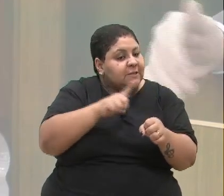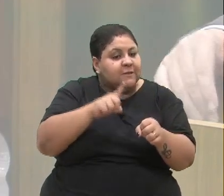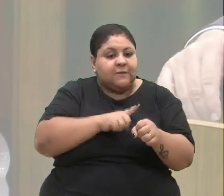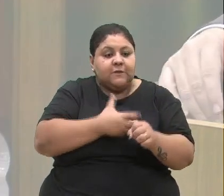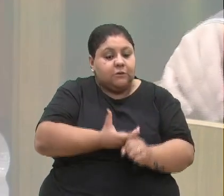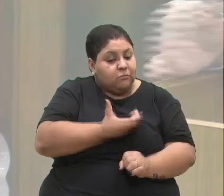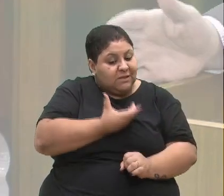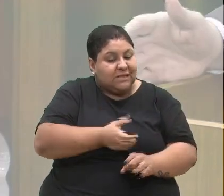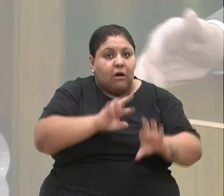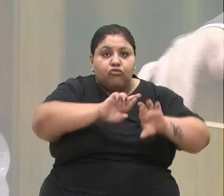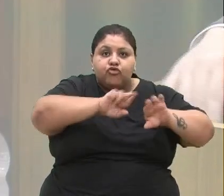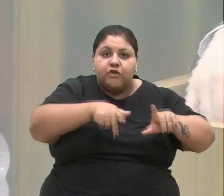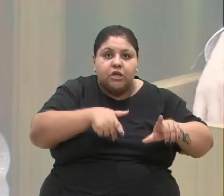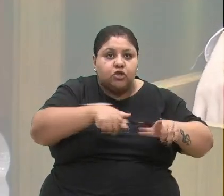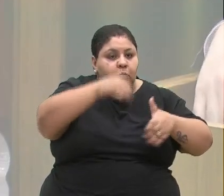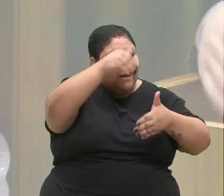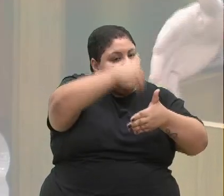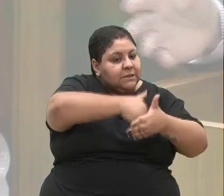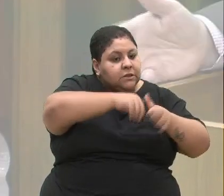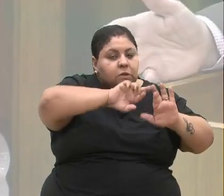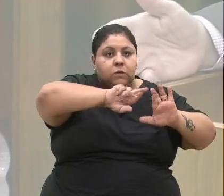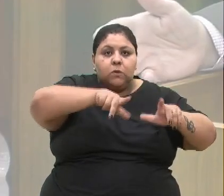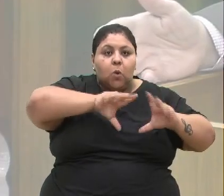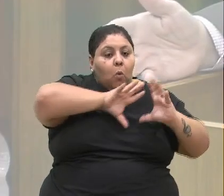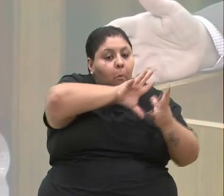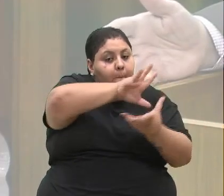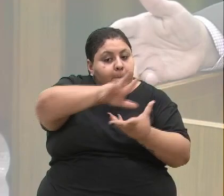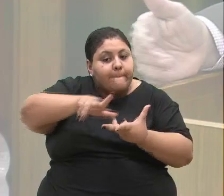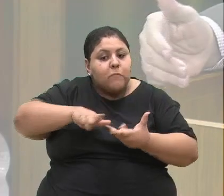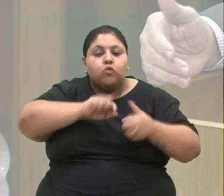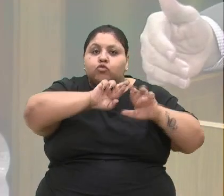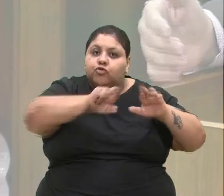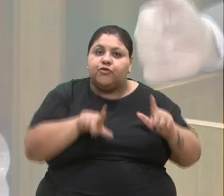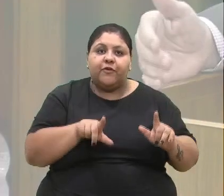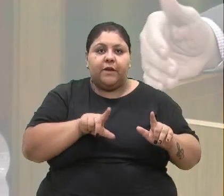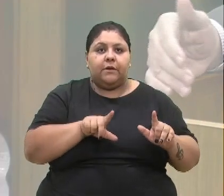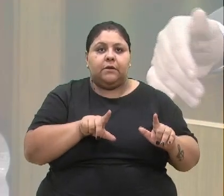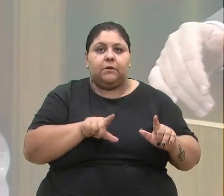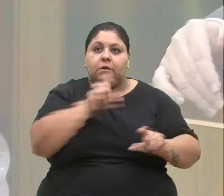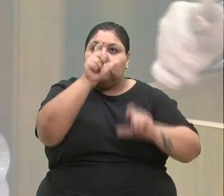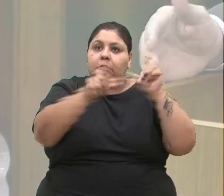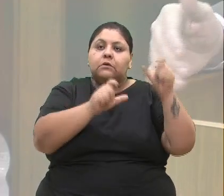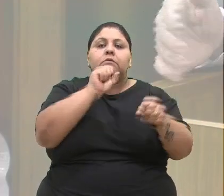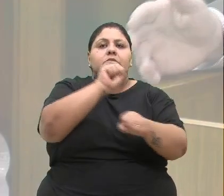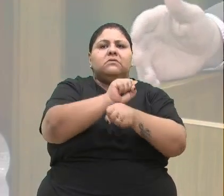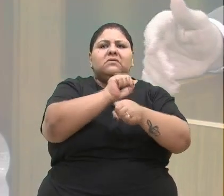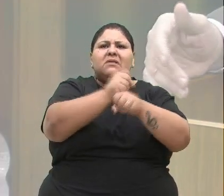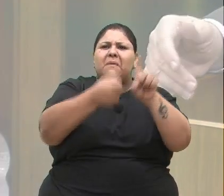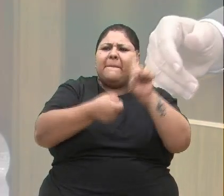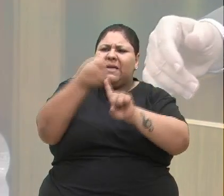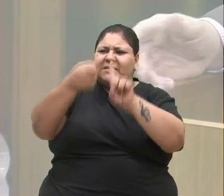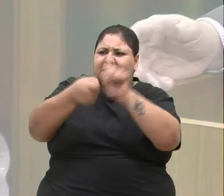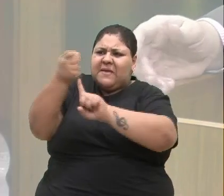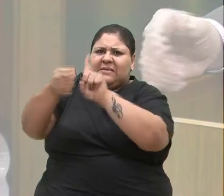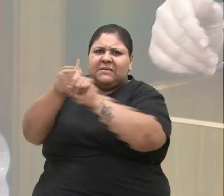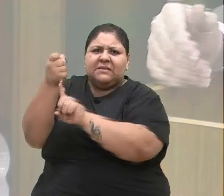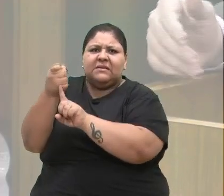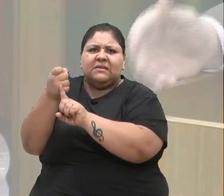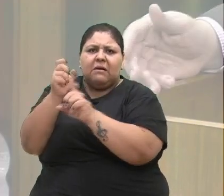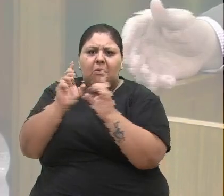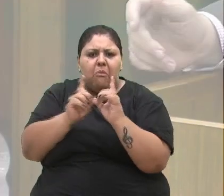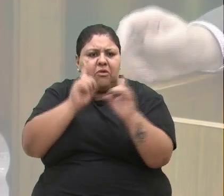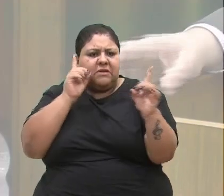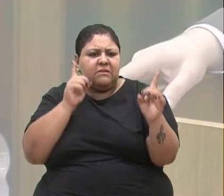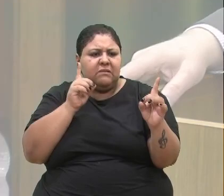Natal diferente, uma eleição diferente, um mundo diferente em cima disso. Pessoas aguardando meses e meses por exames,